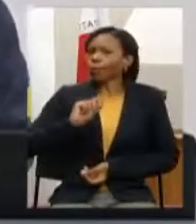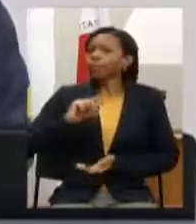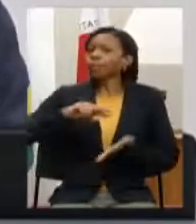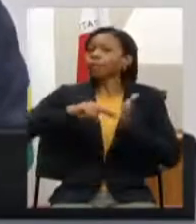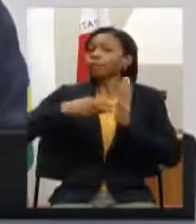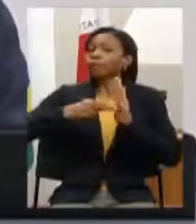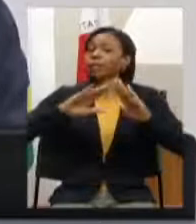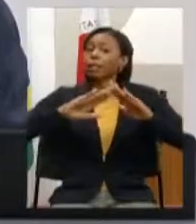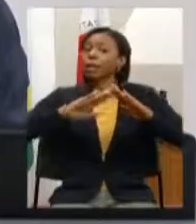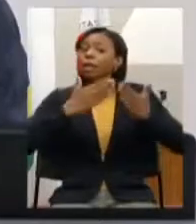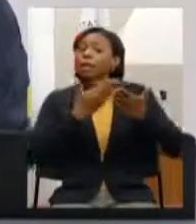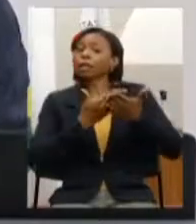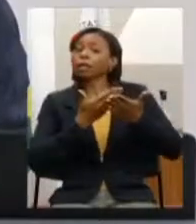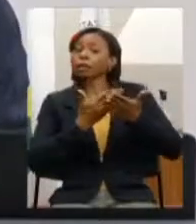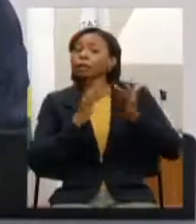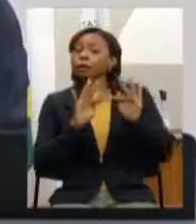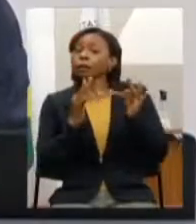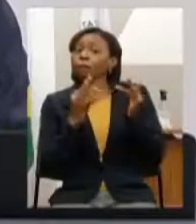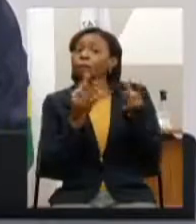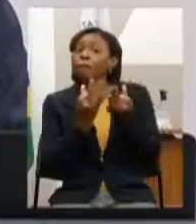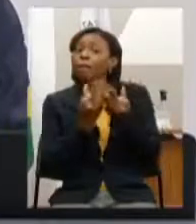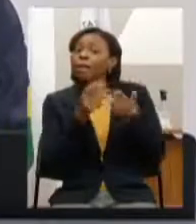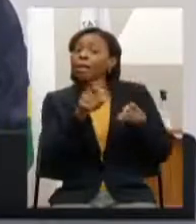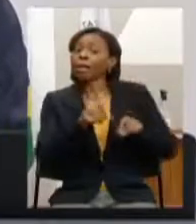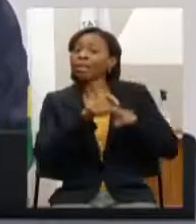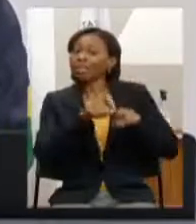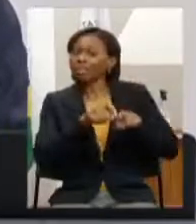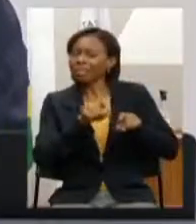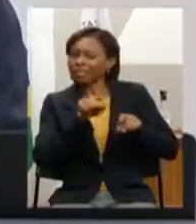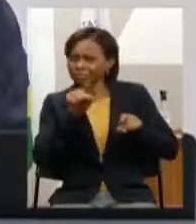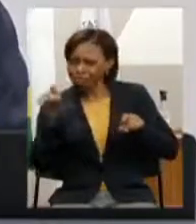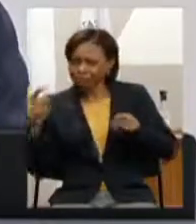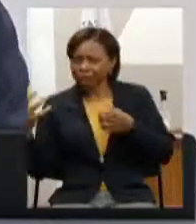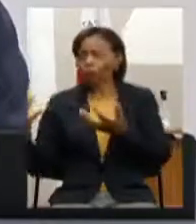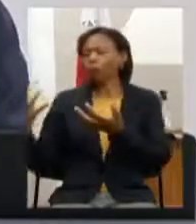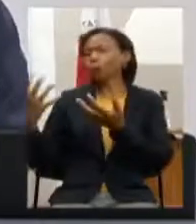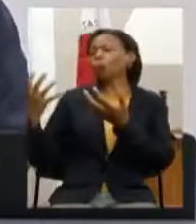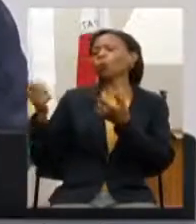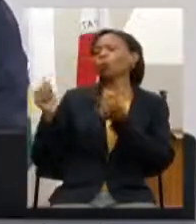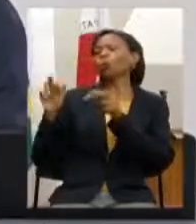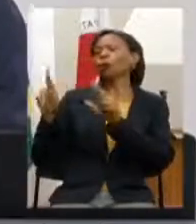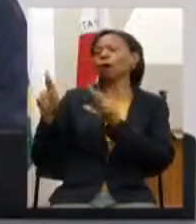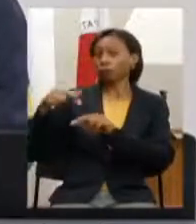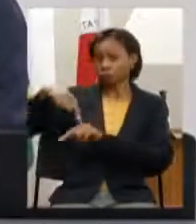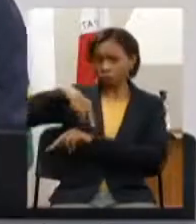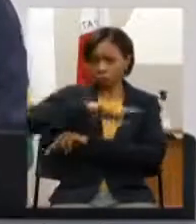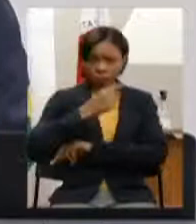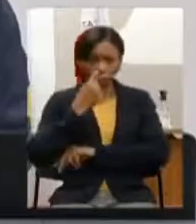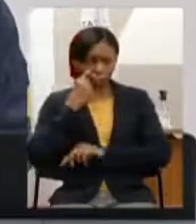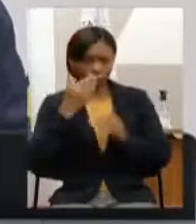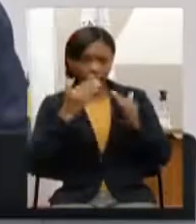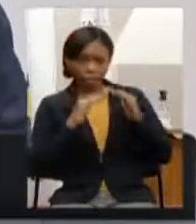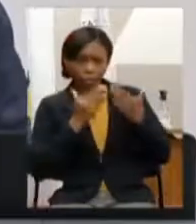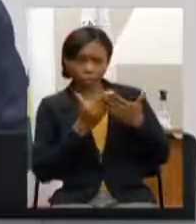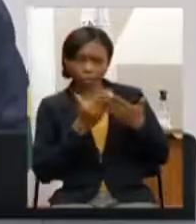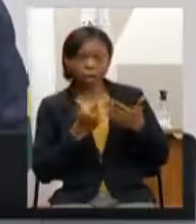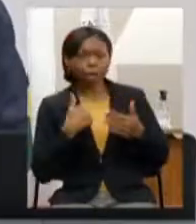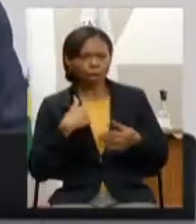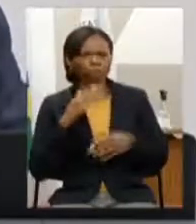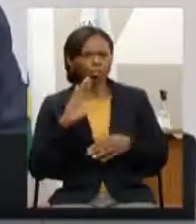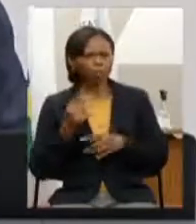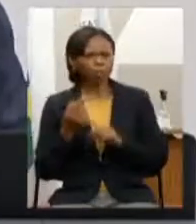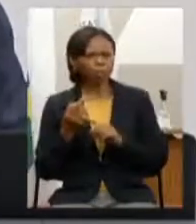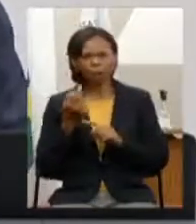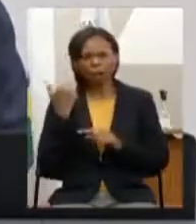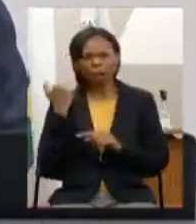agrícola saia do ar-condicionado e vai lá presenciar eu tive há um mês atrás em um lá em Serra